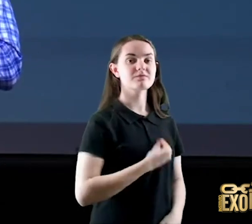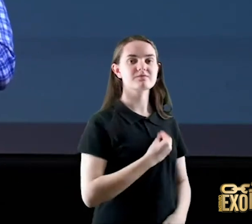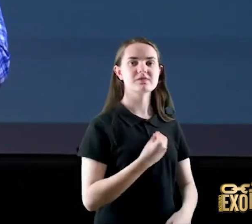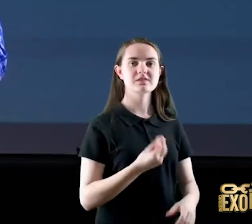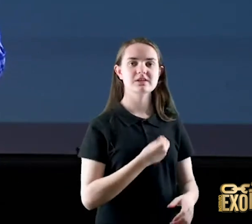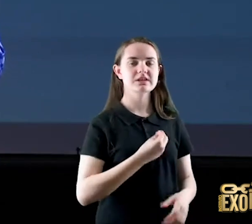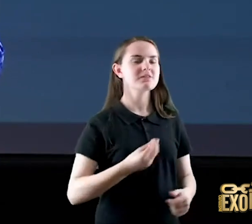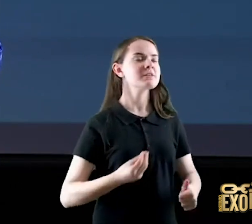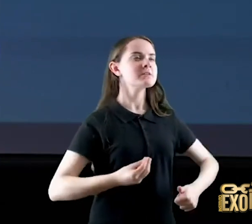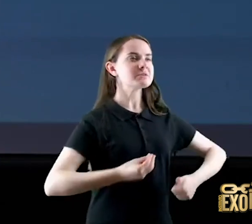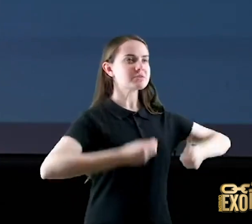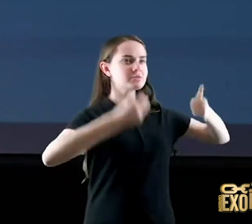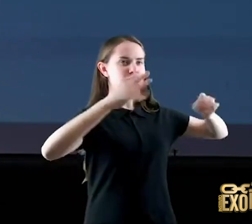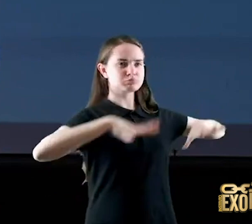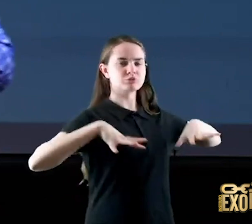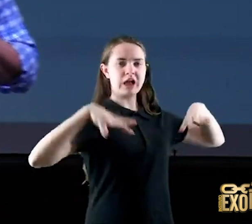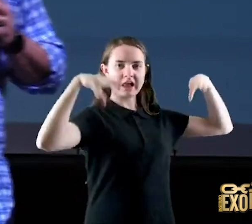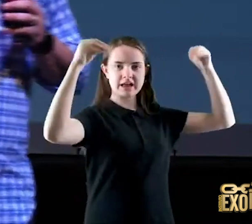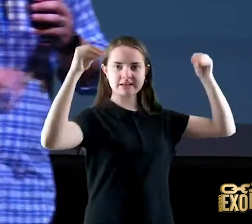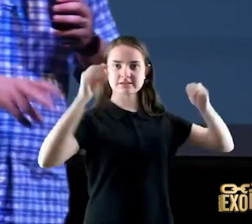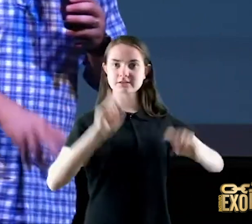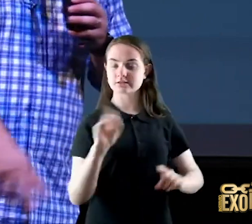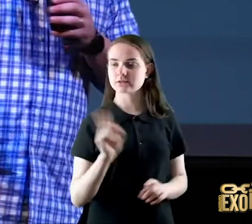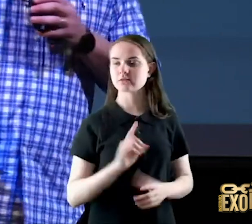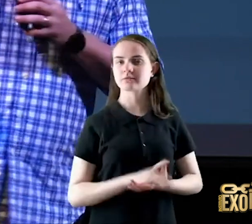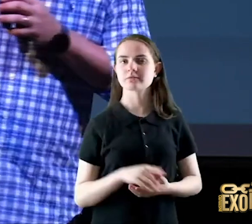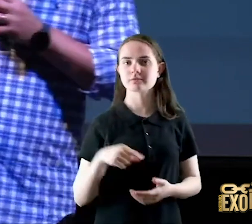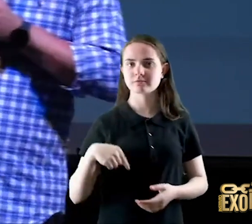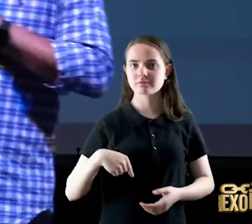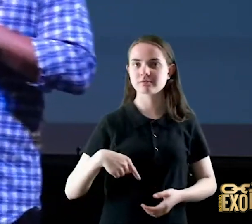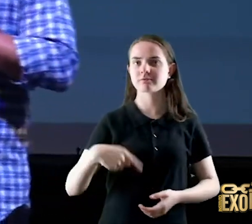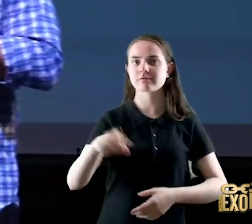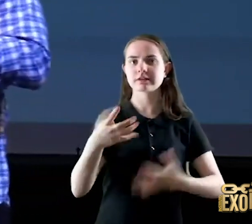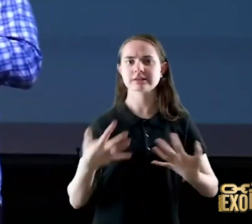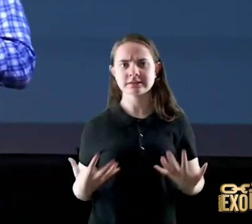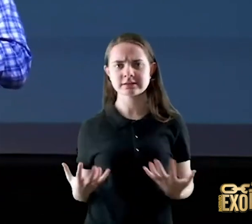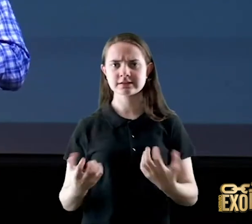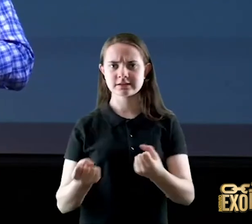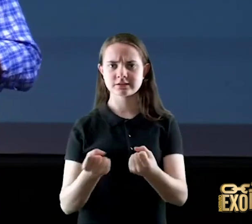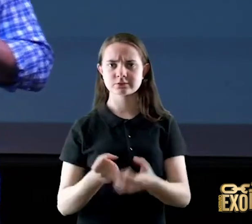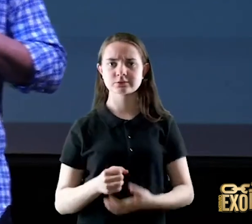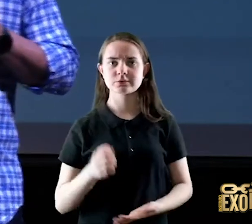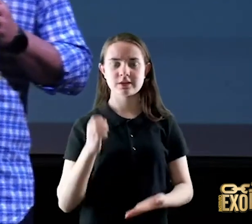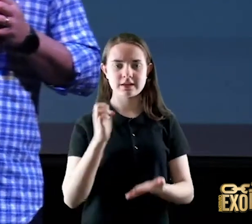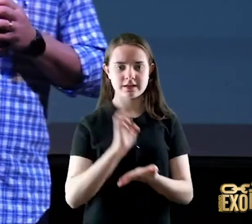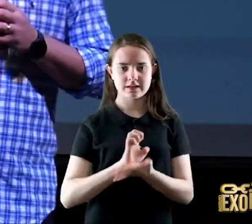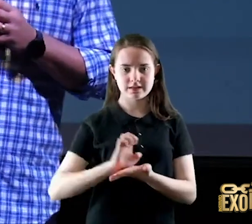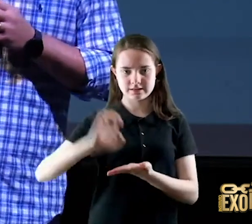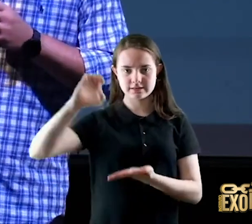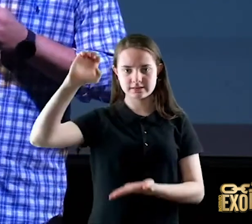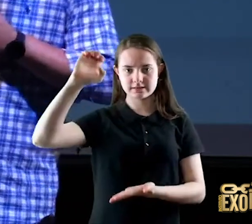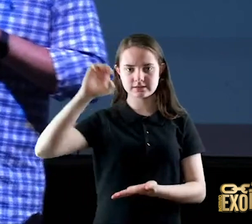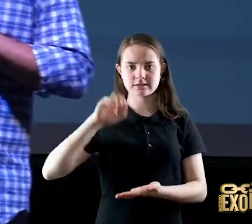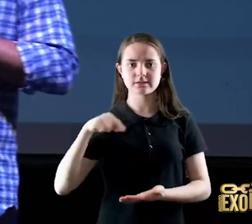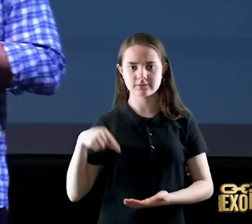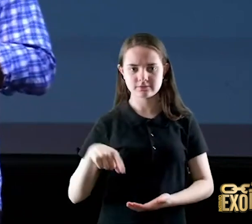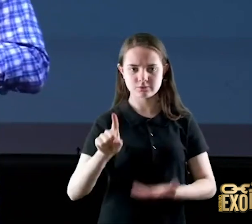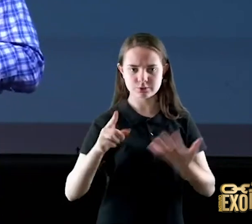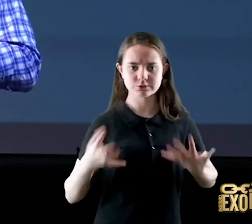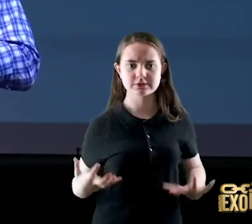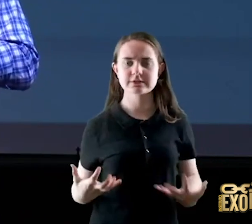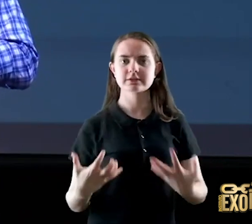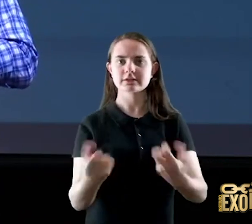no deserto Elias foi pro deserto Eliseu viveu no deserto Elias inclusive foi alimentado por um corvo